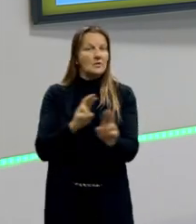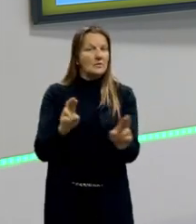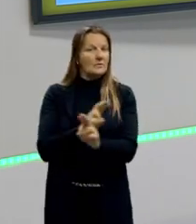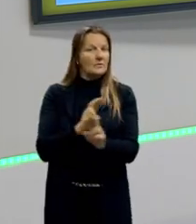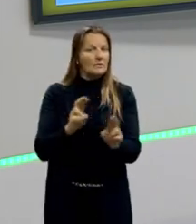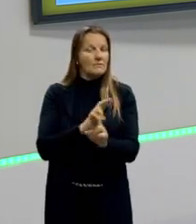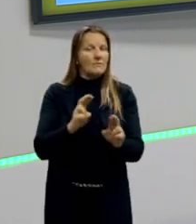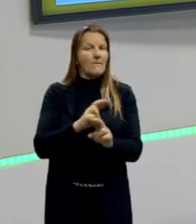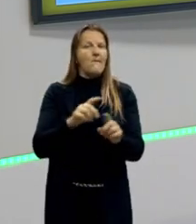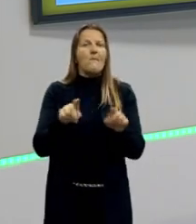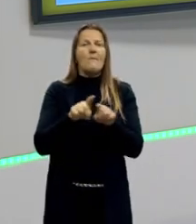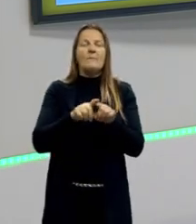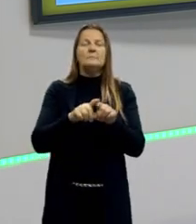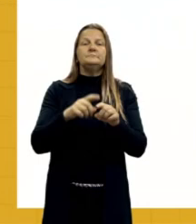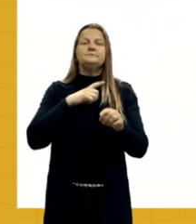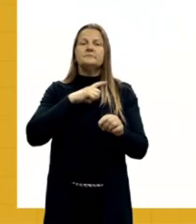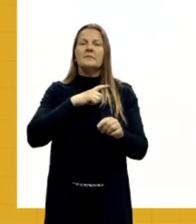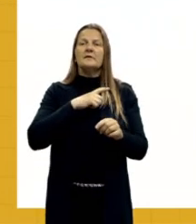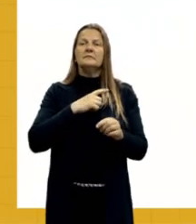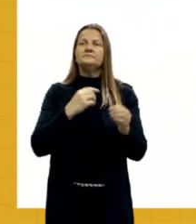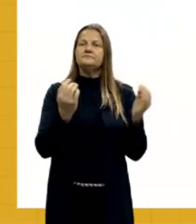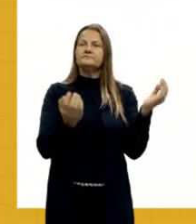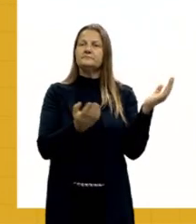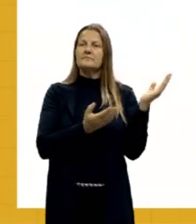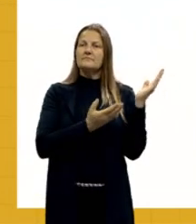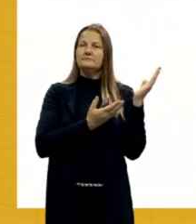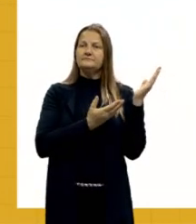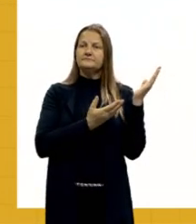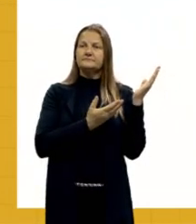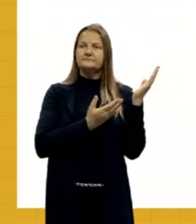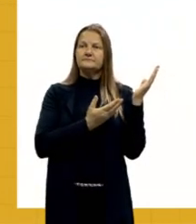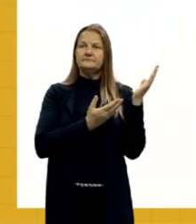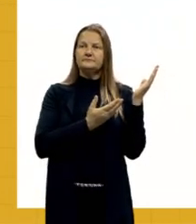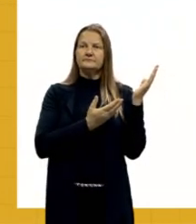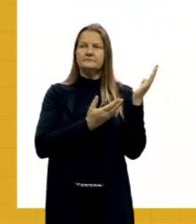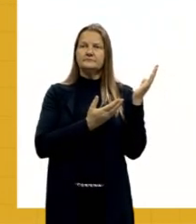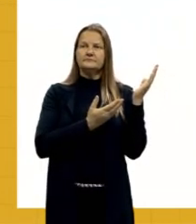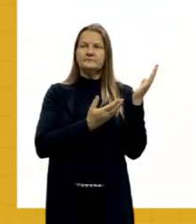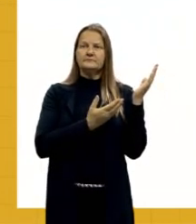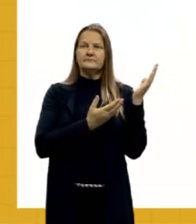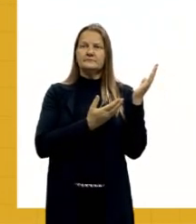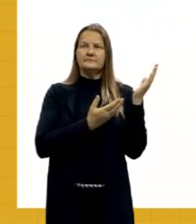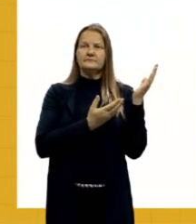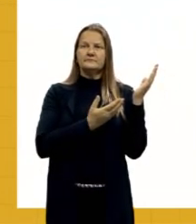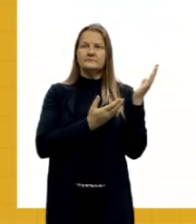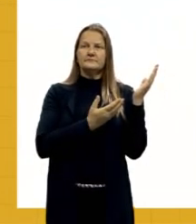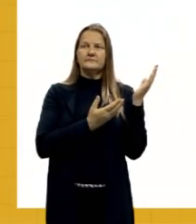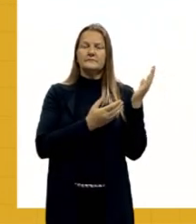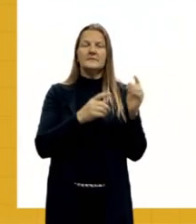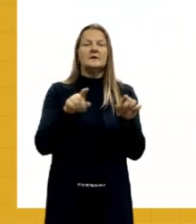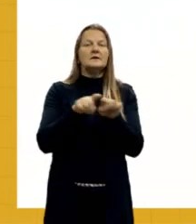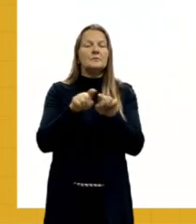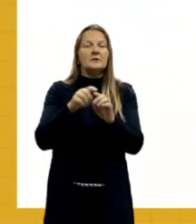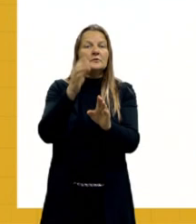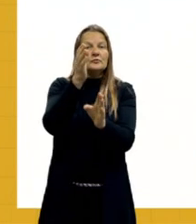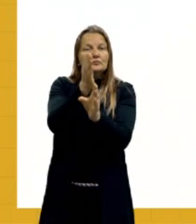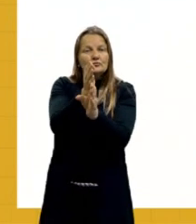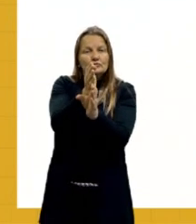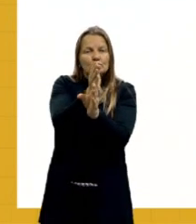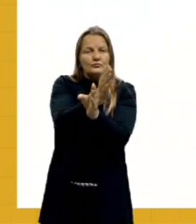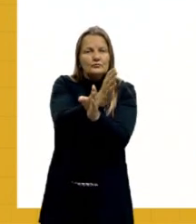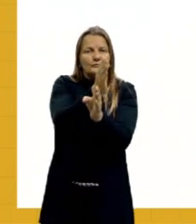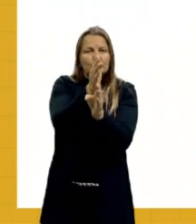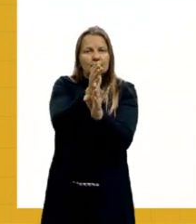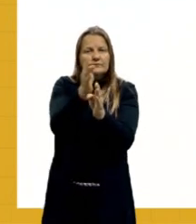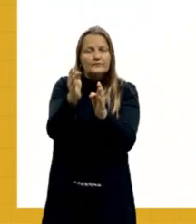esse déficit de conta corrente, isso quer dizer o balanço entre a evasão de divisas, isso quer dizer quanto